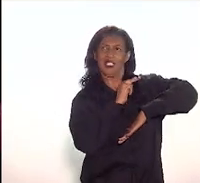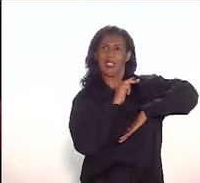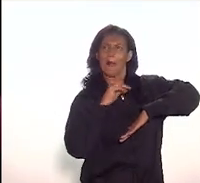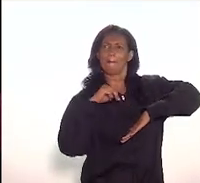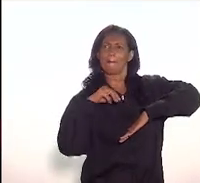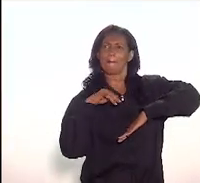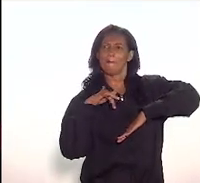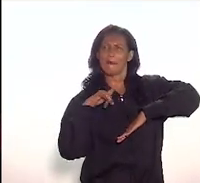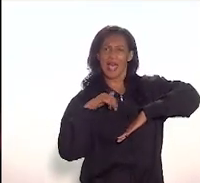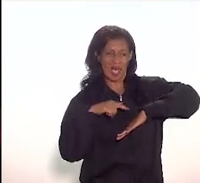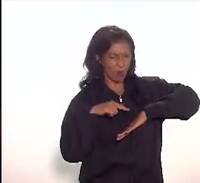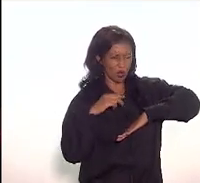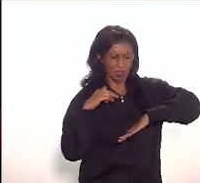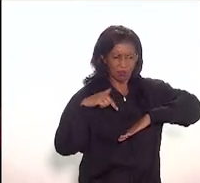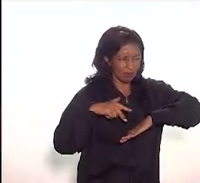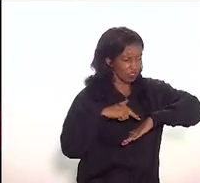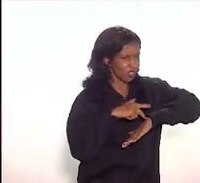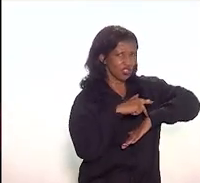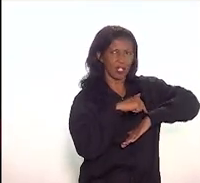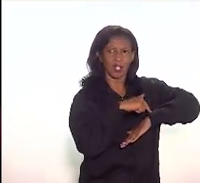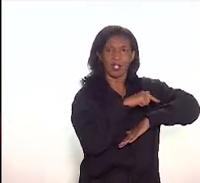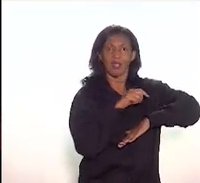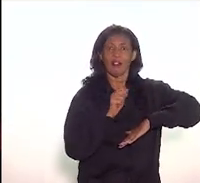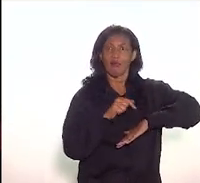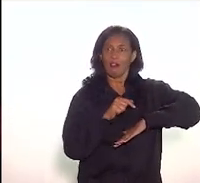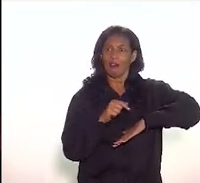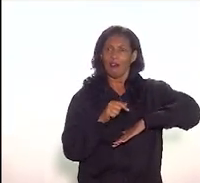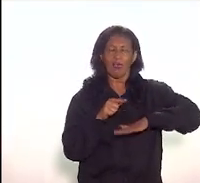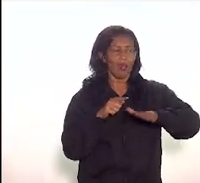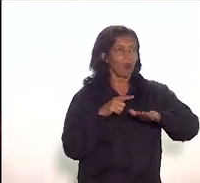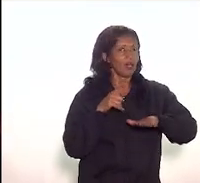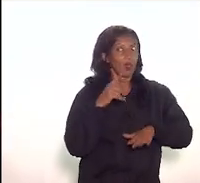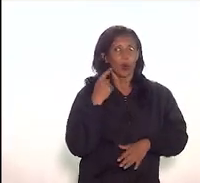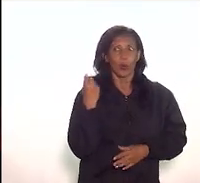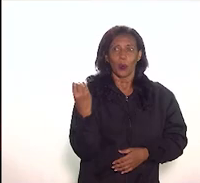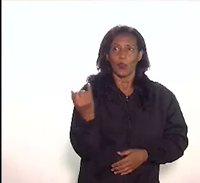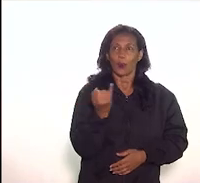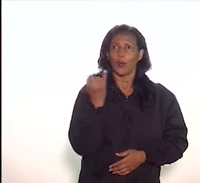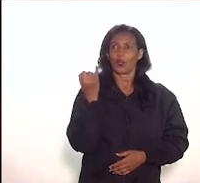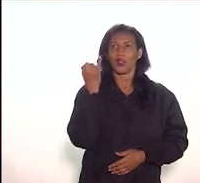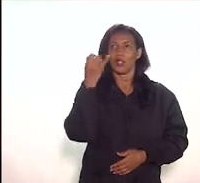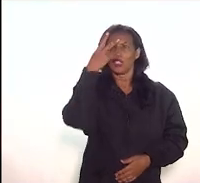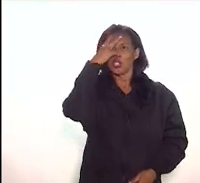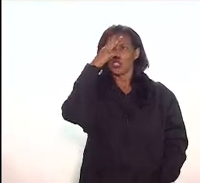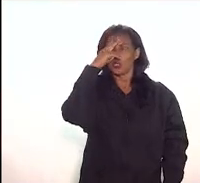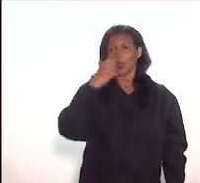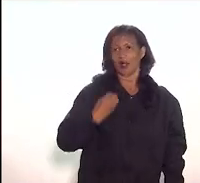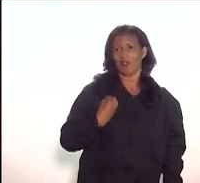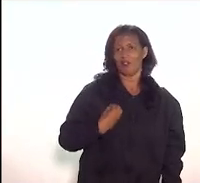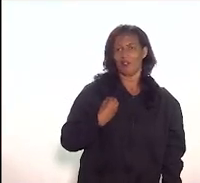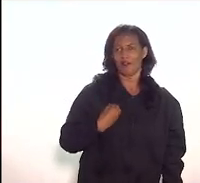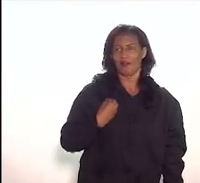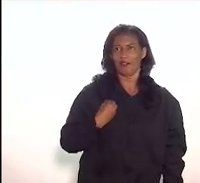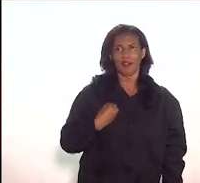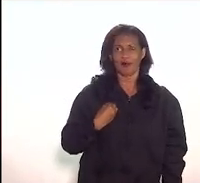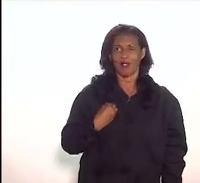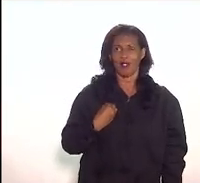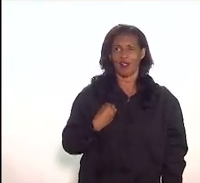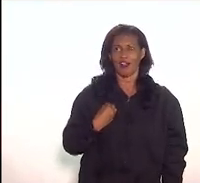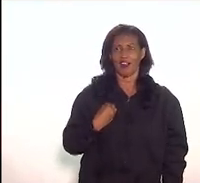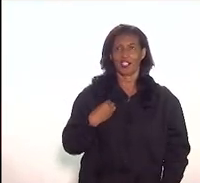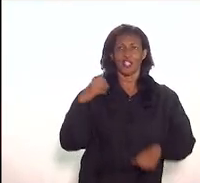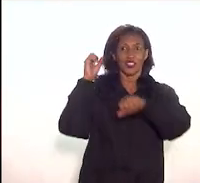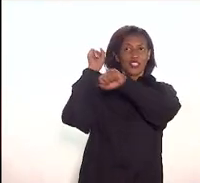terra é um sítio arqueológico então o museu que parece que está recebendo uma arqueóloga no seu